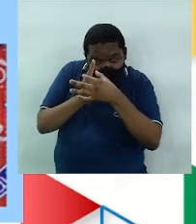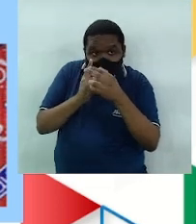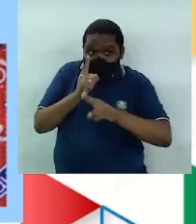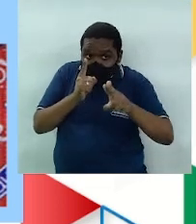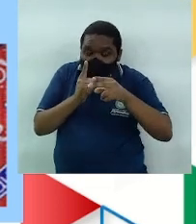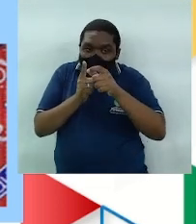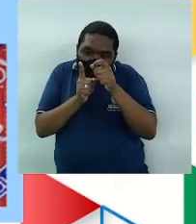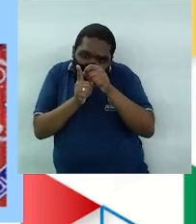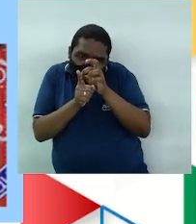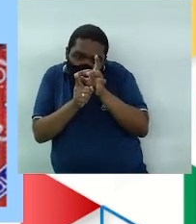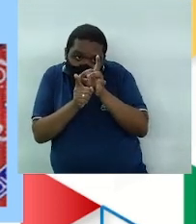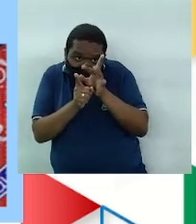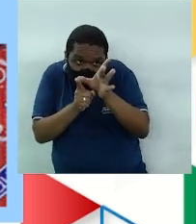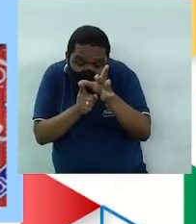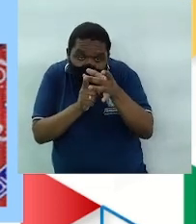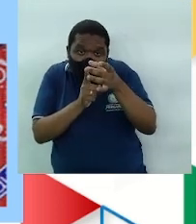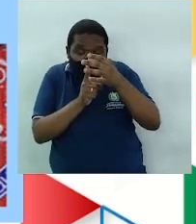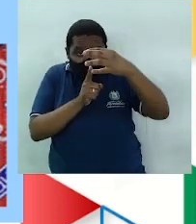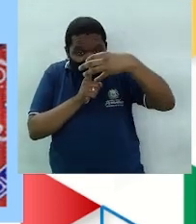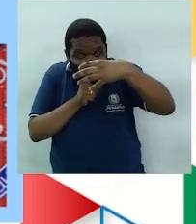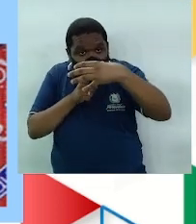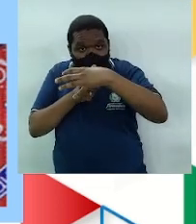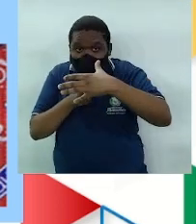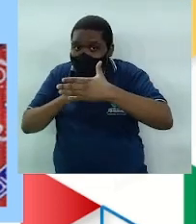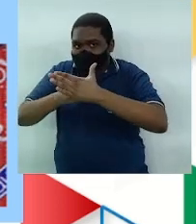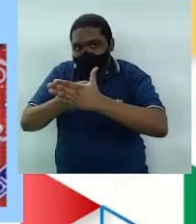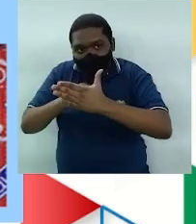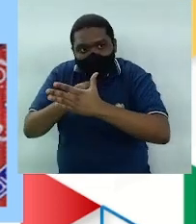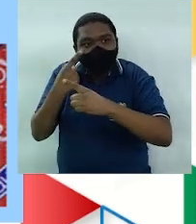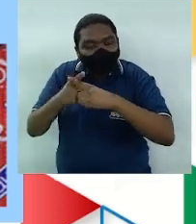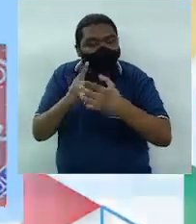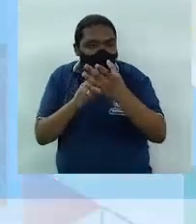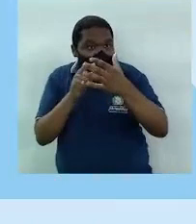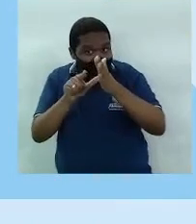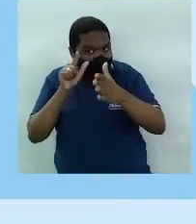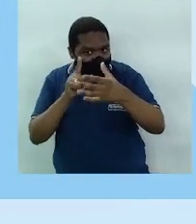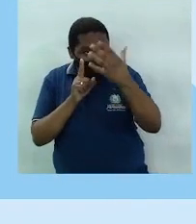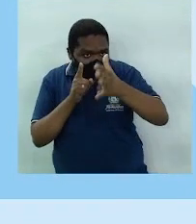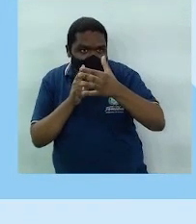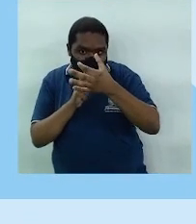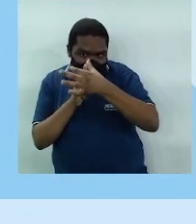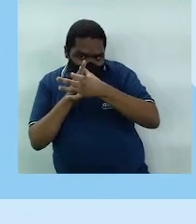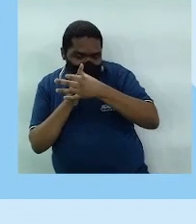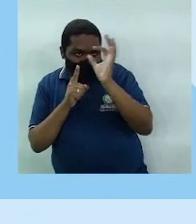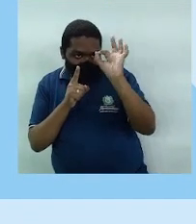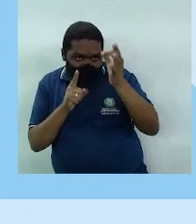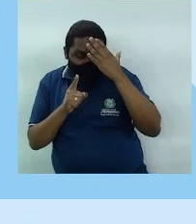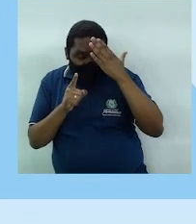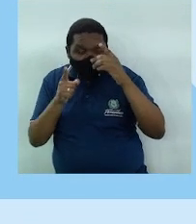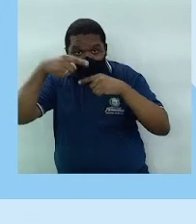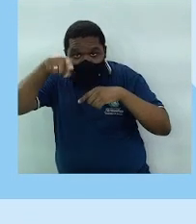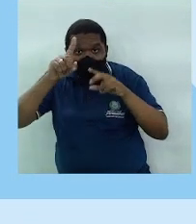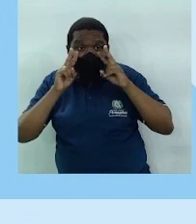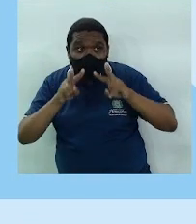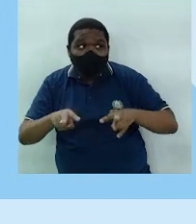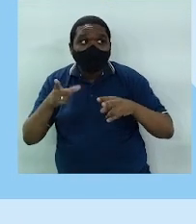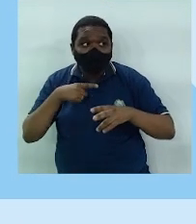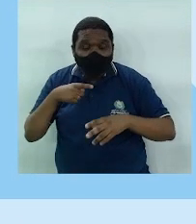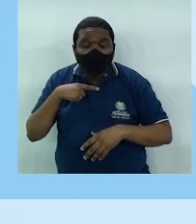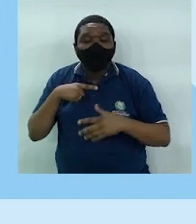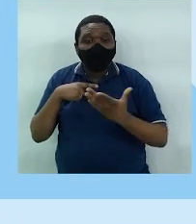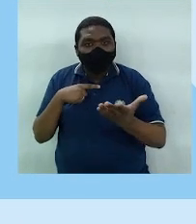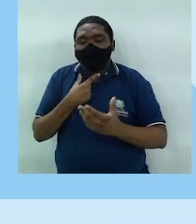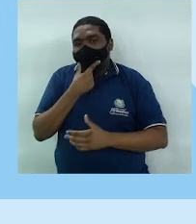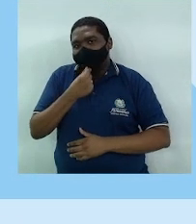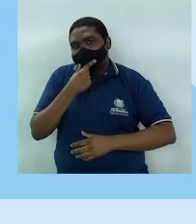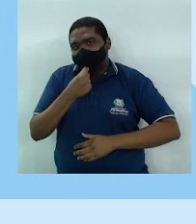o útero, tentando impedir a gravidez, tá certo? Então, vocês podem observar na tela o preservativo